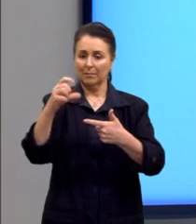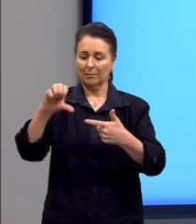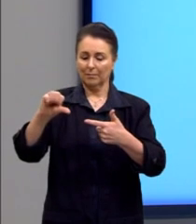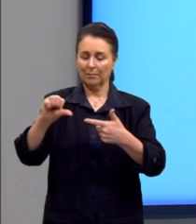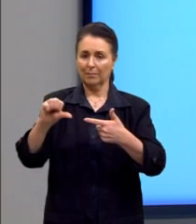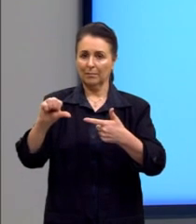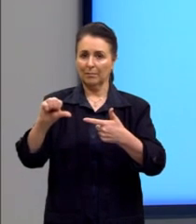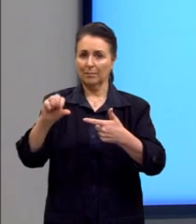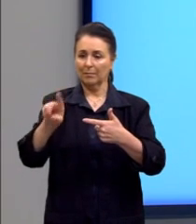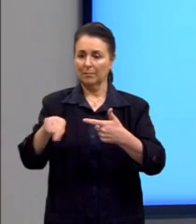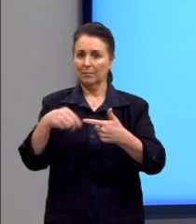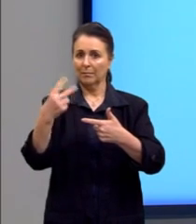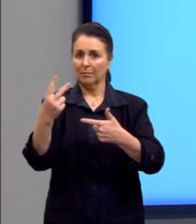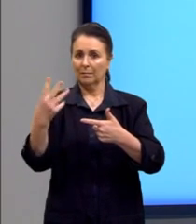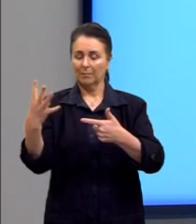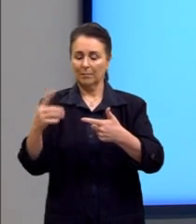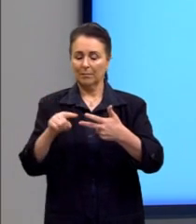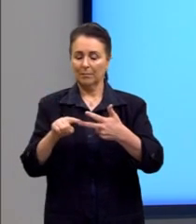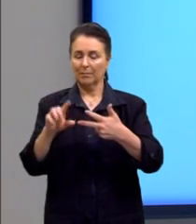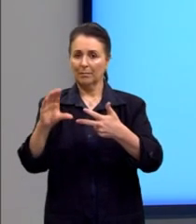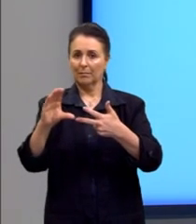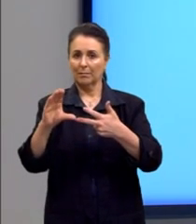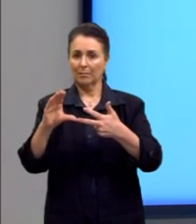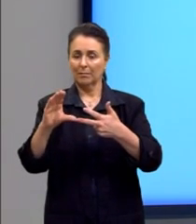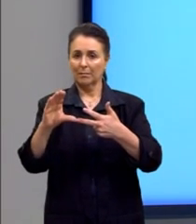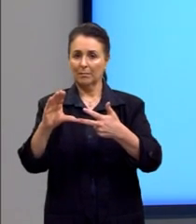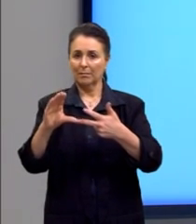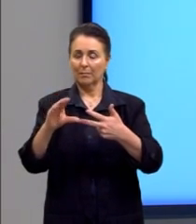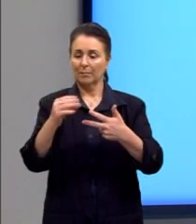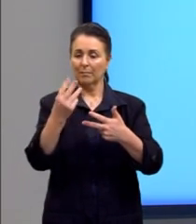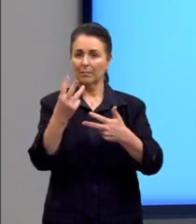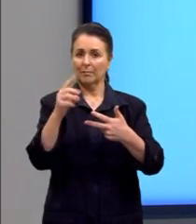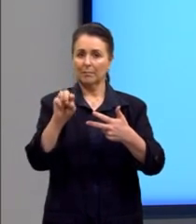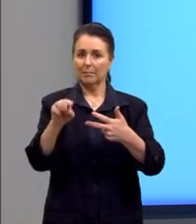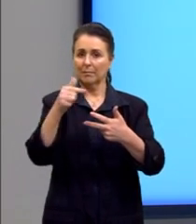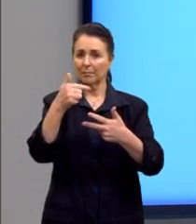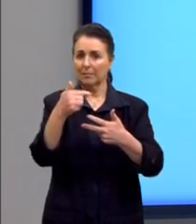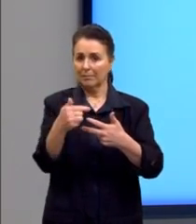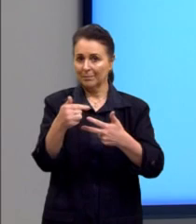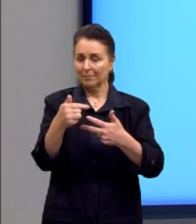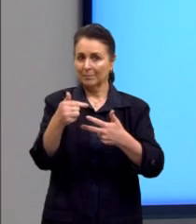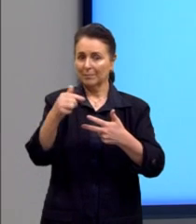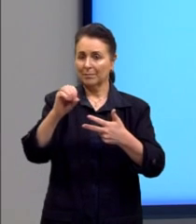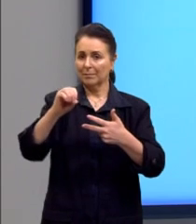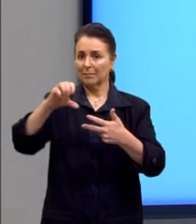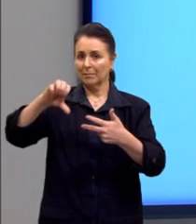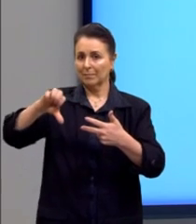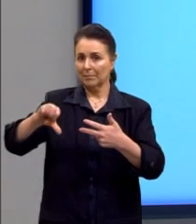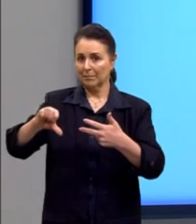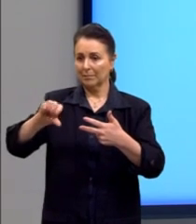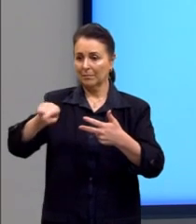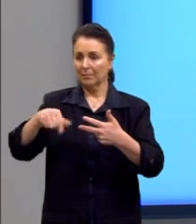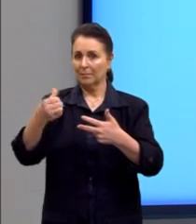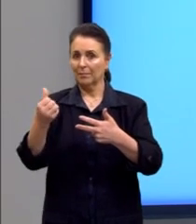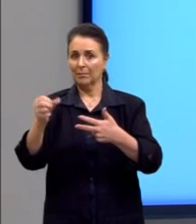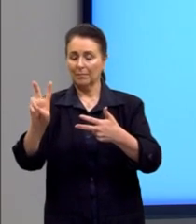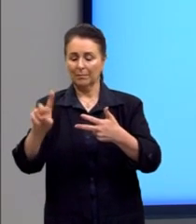,24, letra C, R$.709,62,